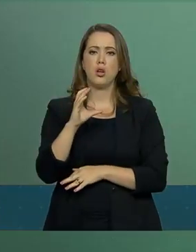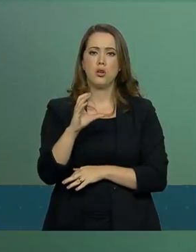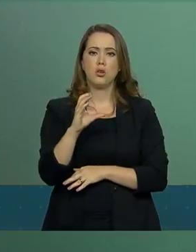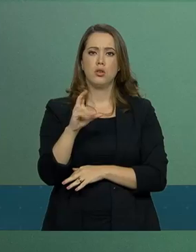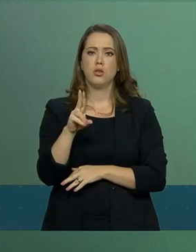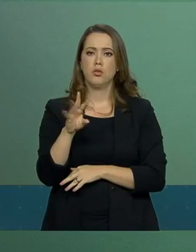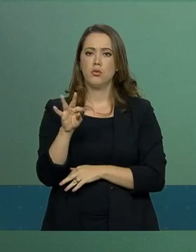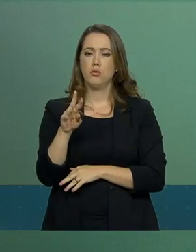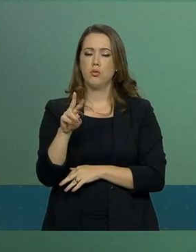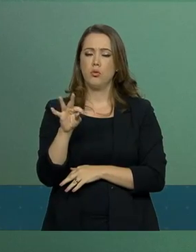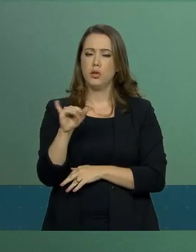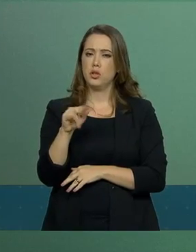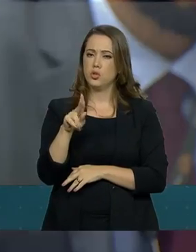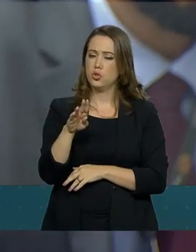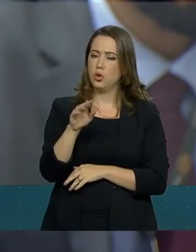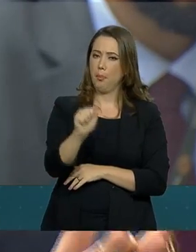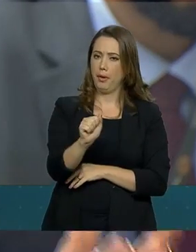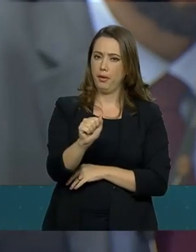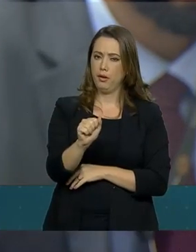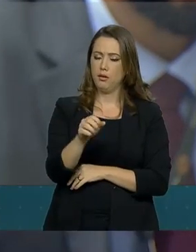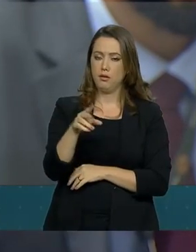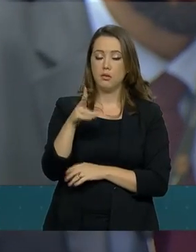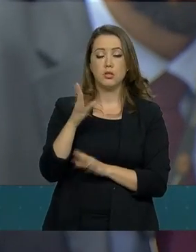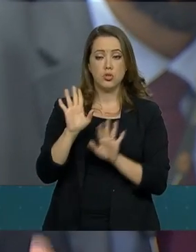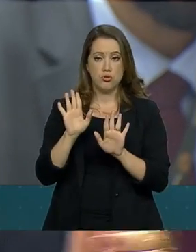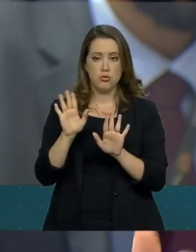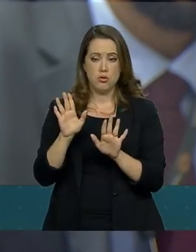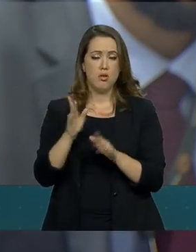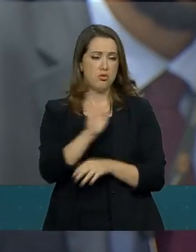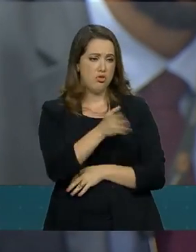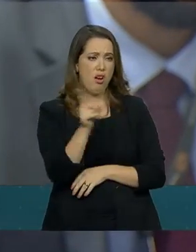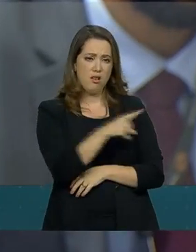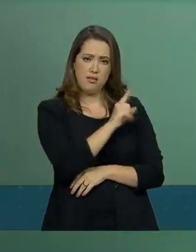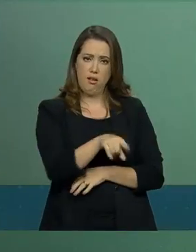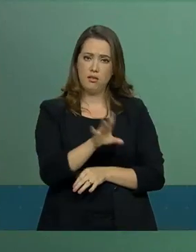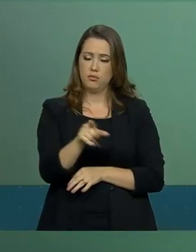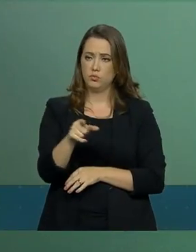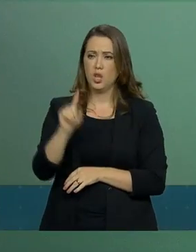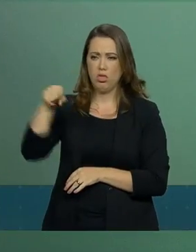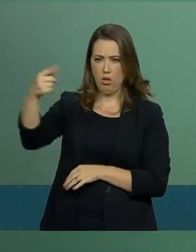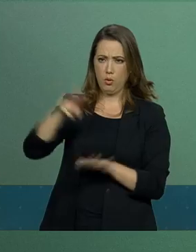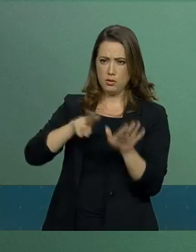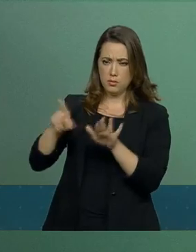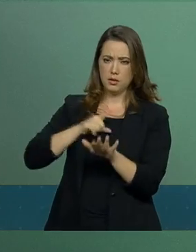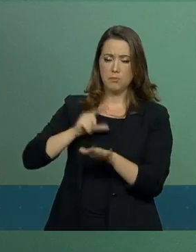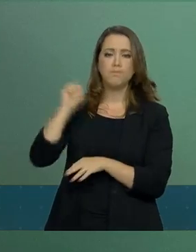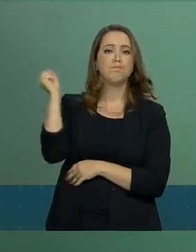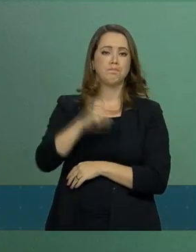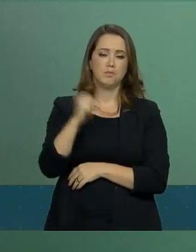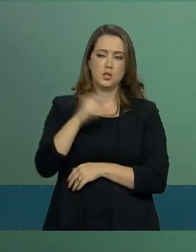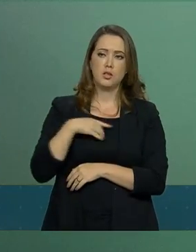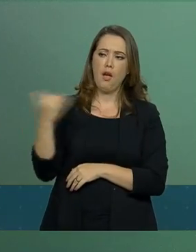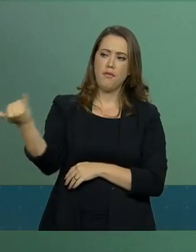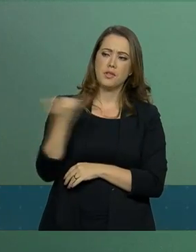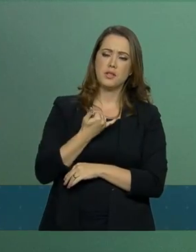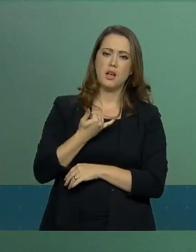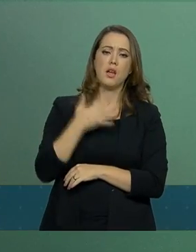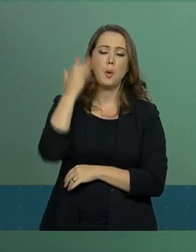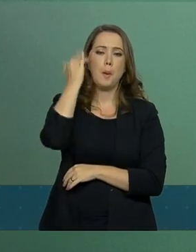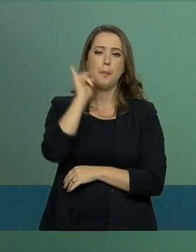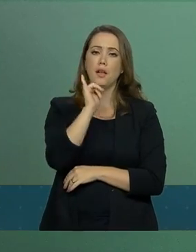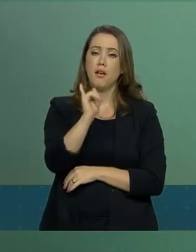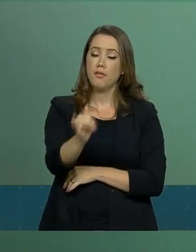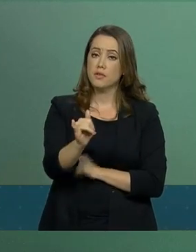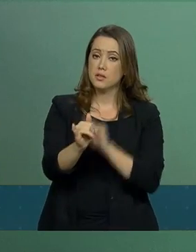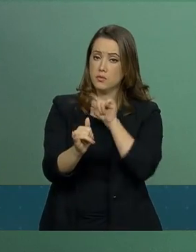cancelada. Foi cancelada. E na próxima semana, já tem alguma coisa? Tem uma previsão, me informaram agora e eu a confirmarei amanhã